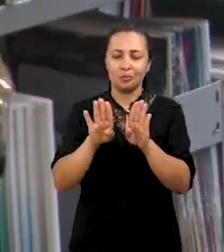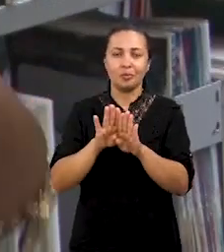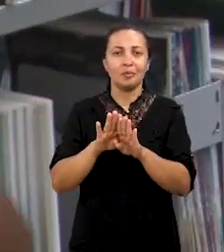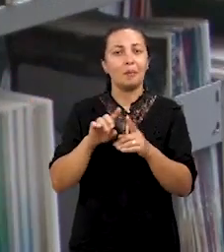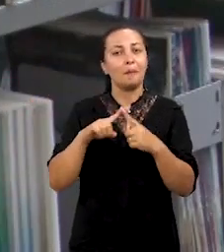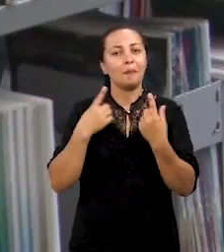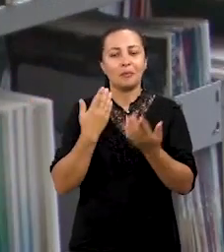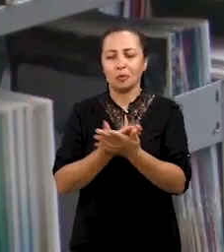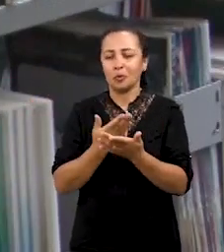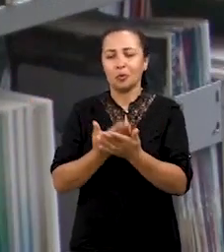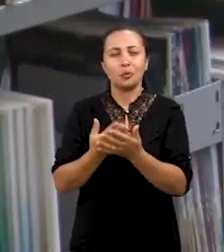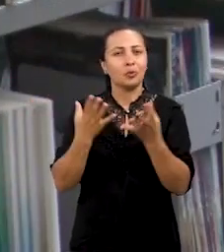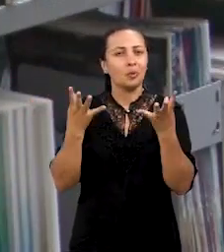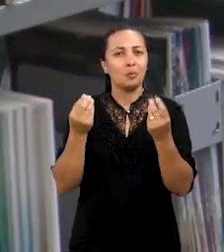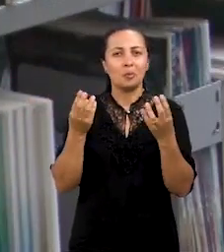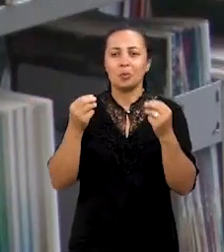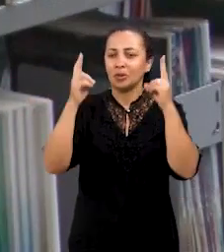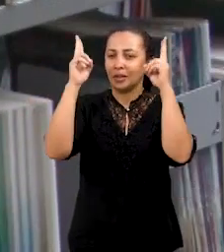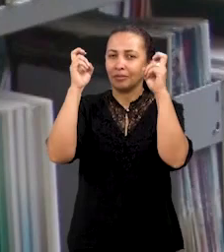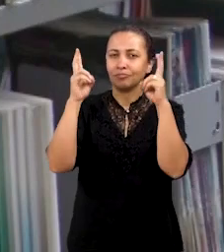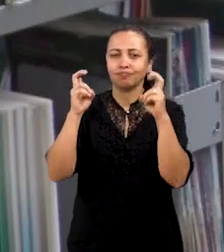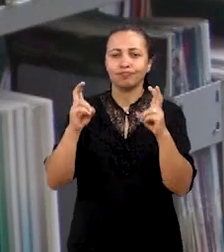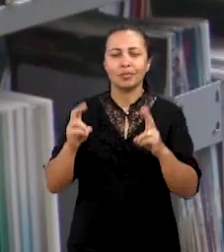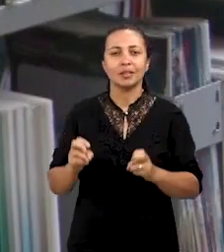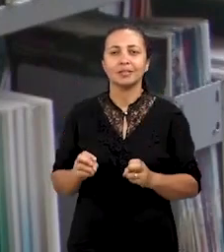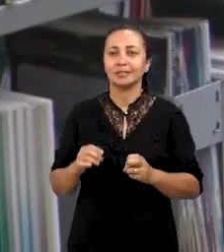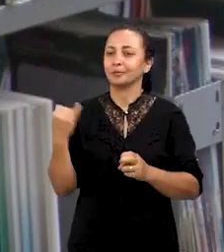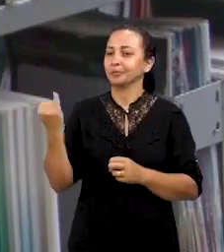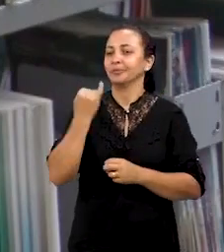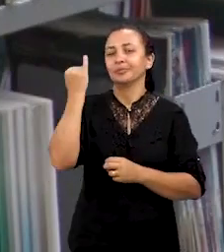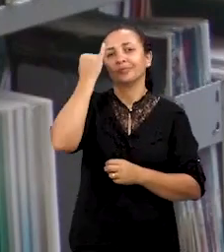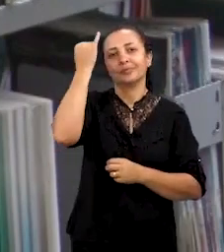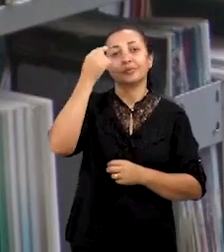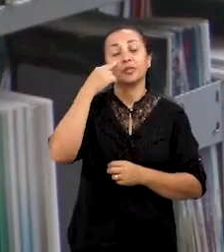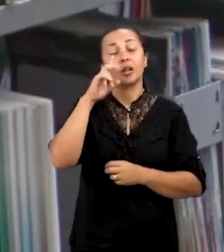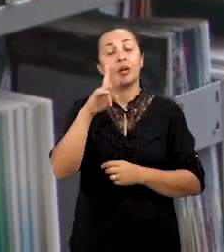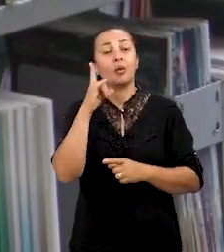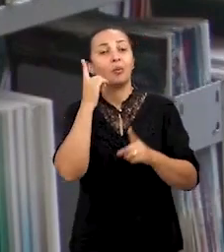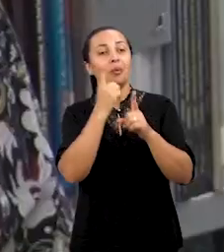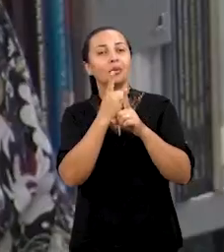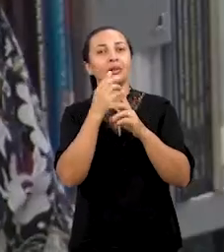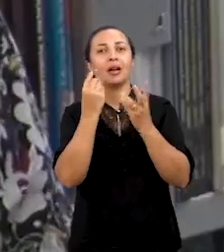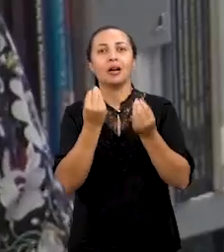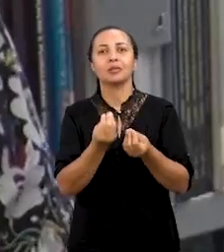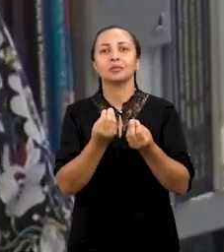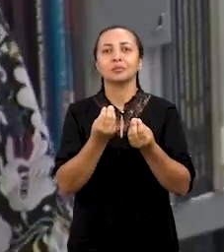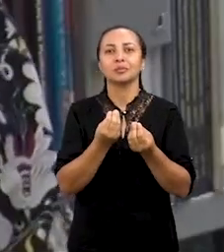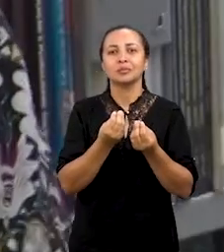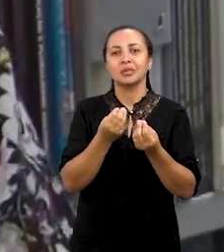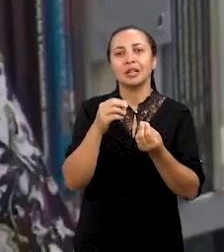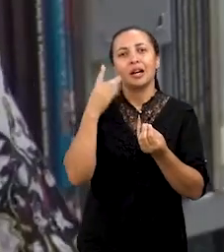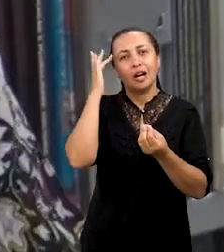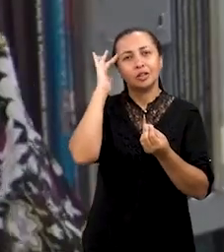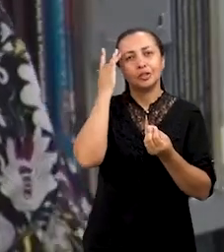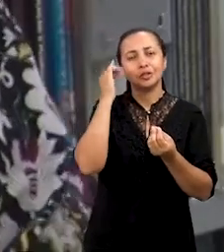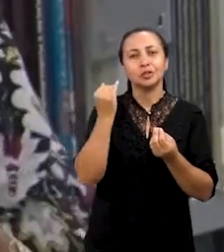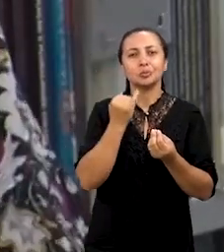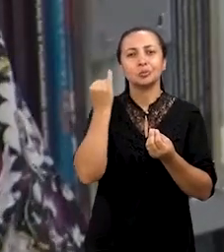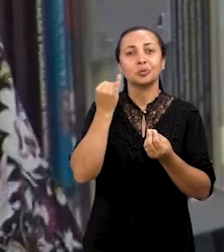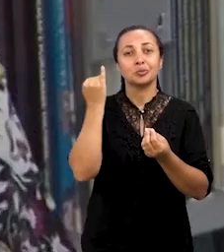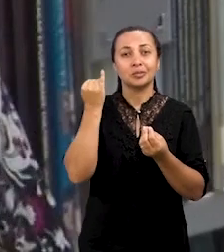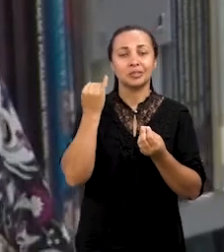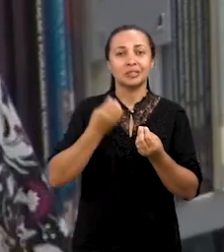a gente estuda bastante temáticas importantes e aí eu me identifiquei, então achei importante estar